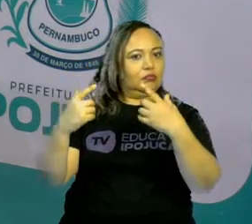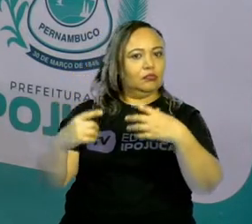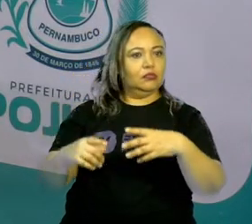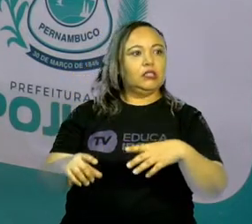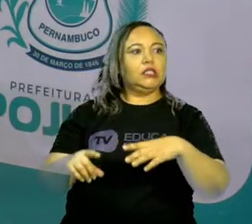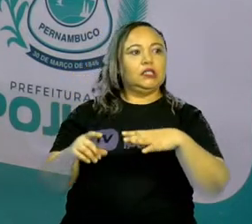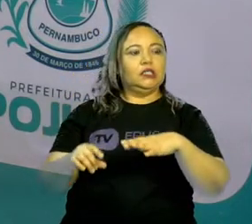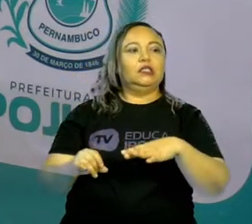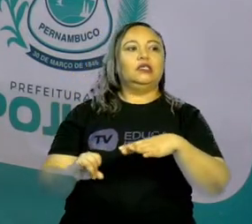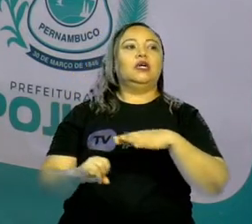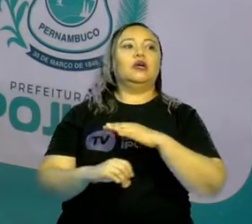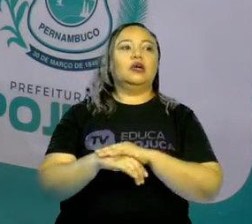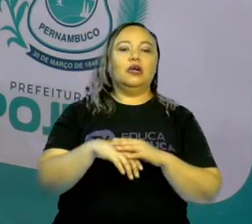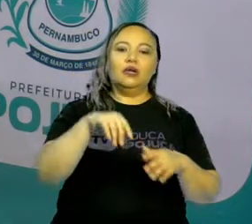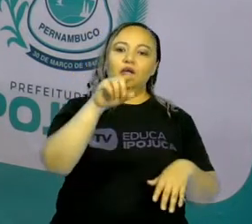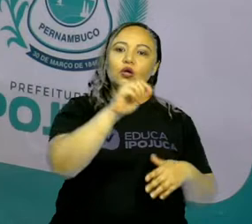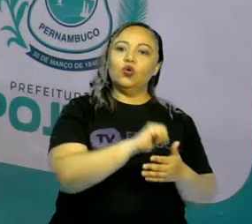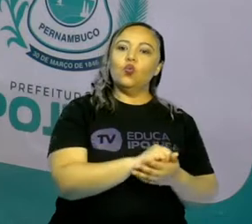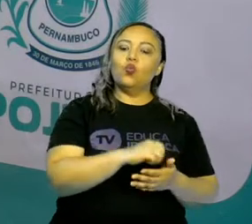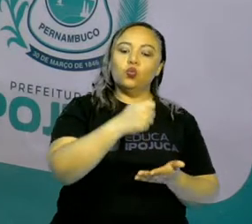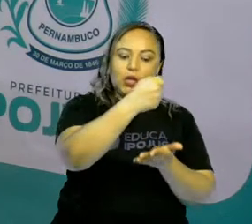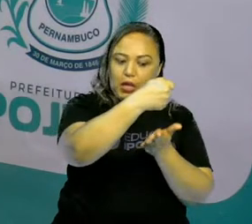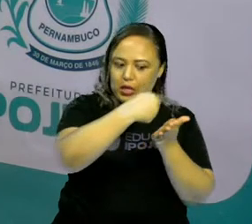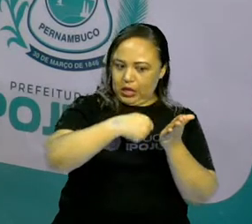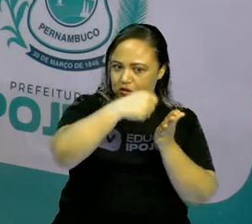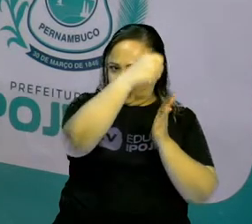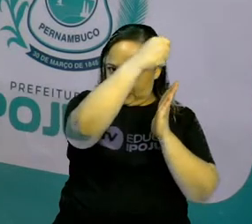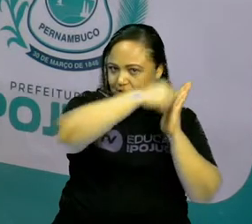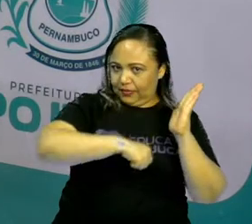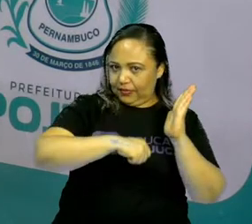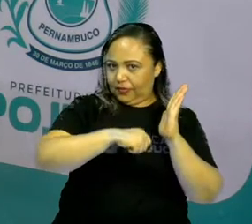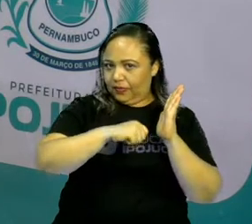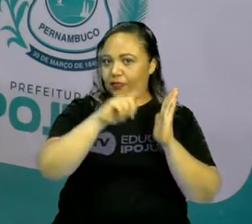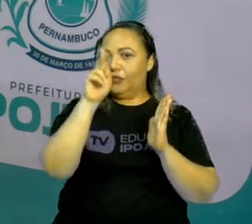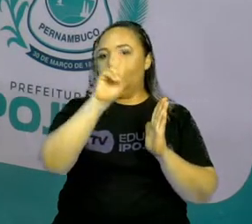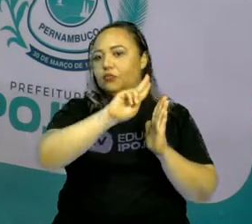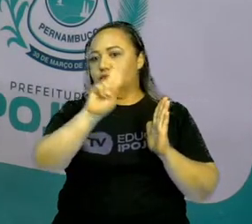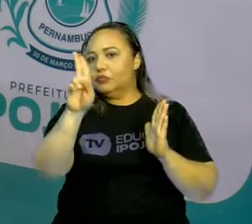nome e é aquela placa que identifica o carro. Tá certo?